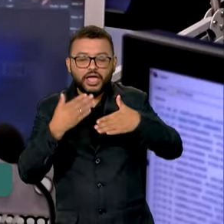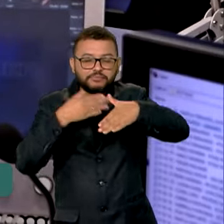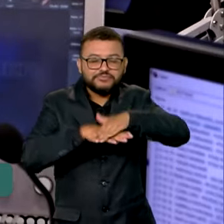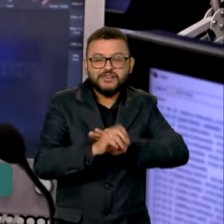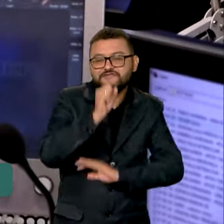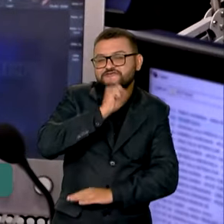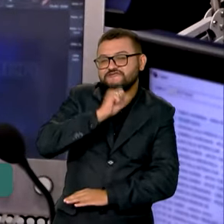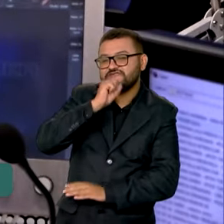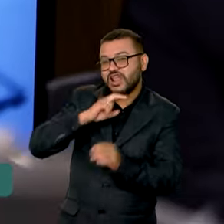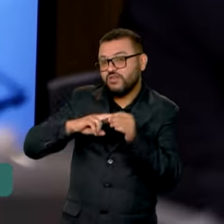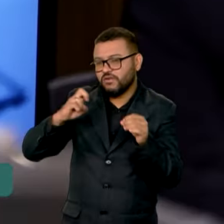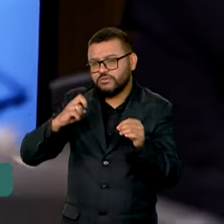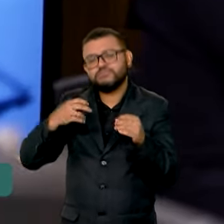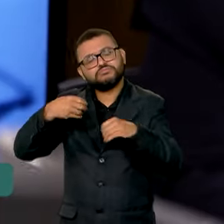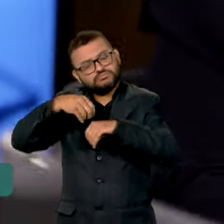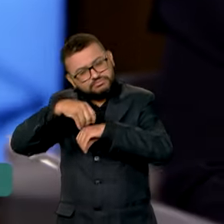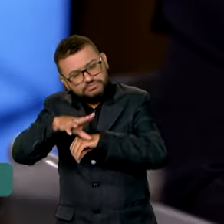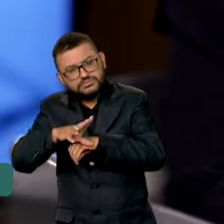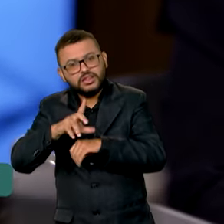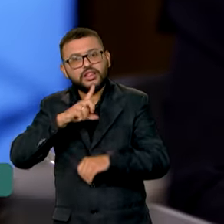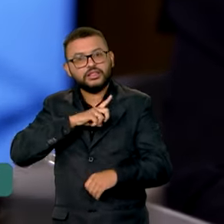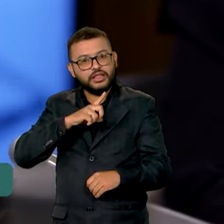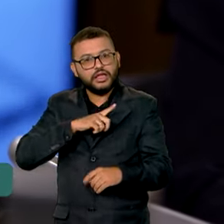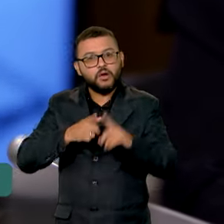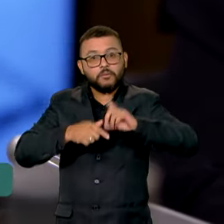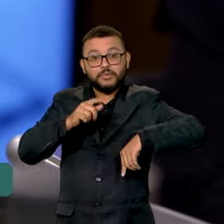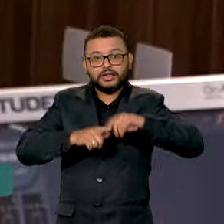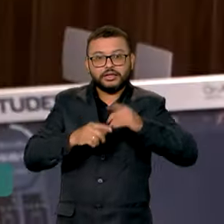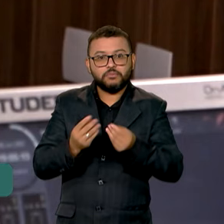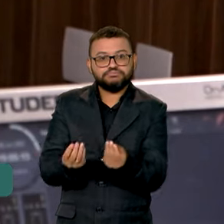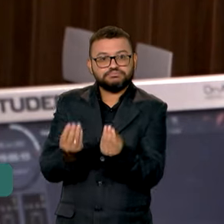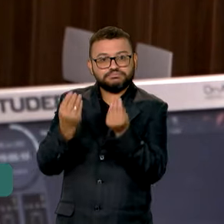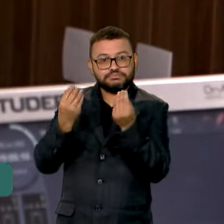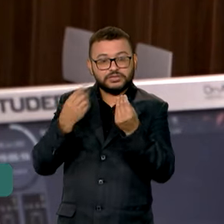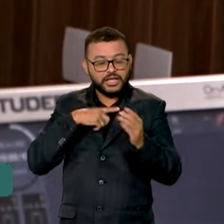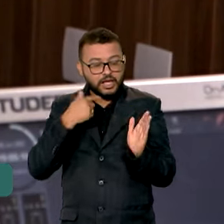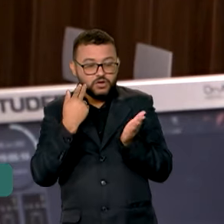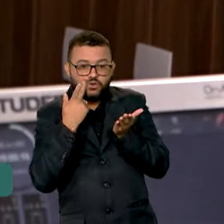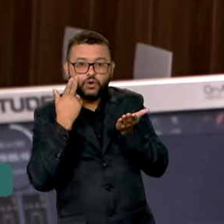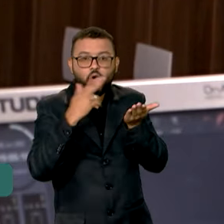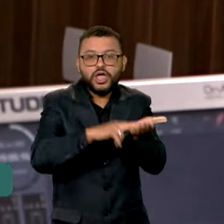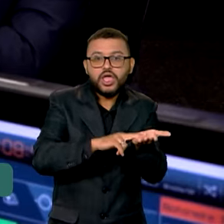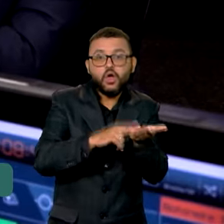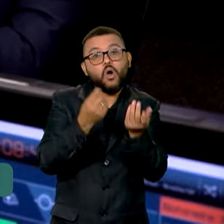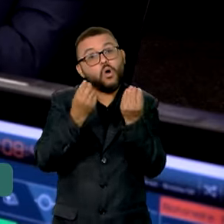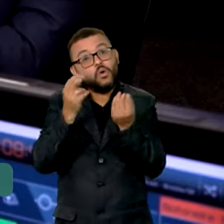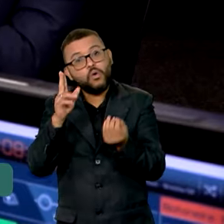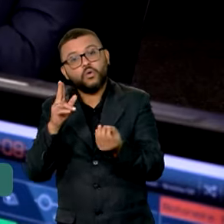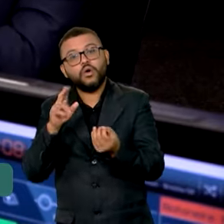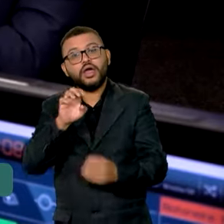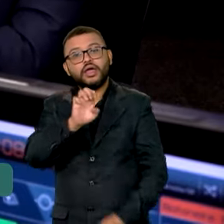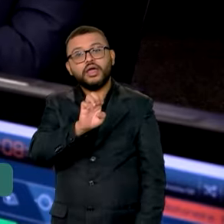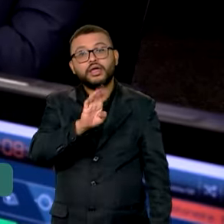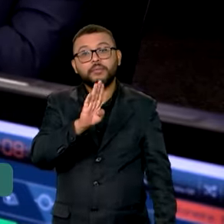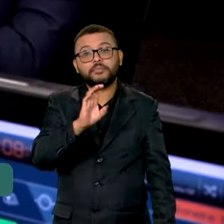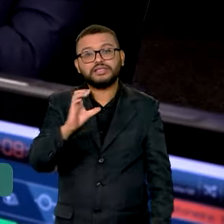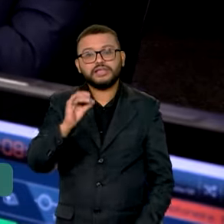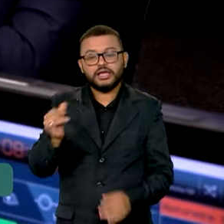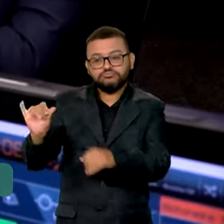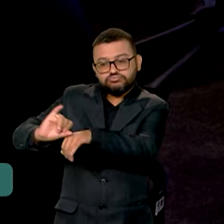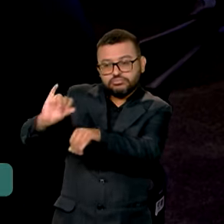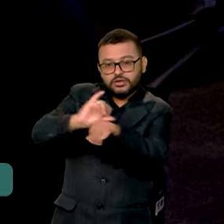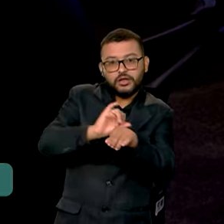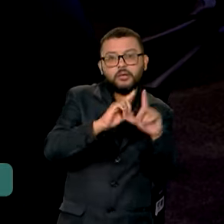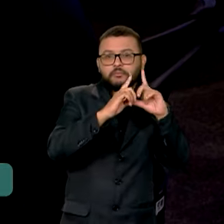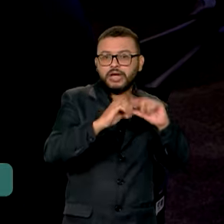antigo da Voz, compartilhe com a gente. O material pode ser entregue ou enviado pelos correios para as sedes da